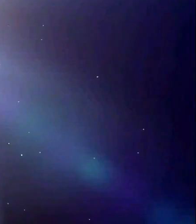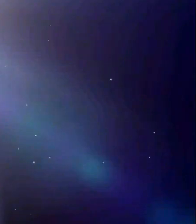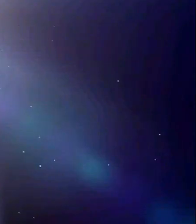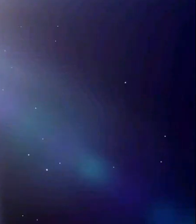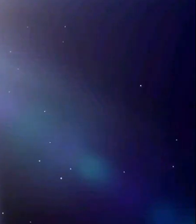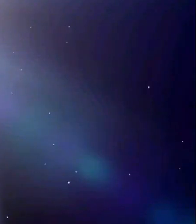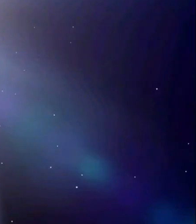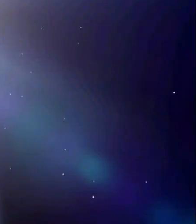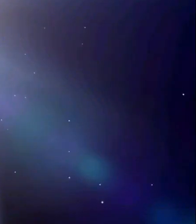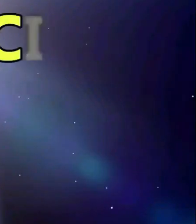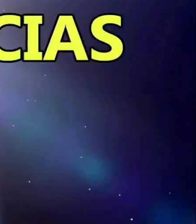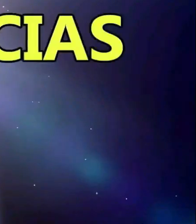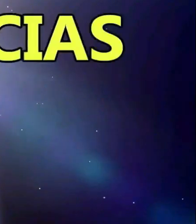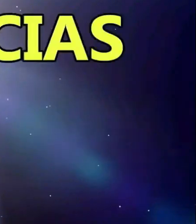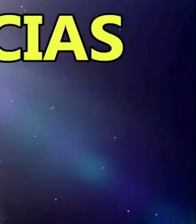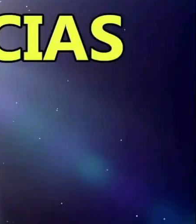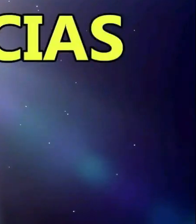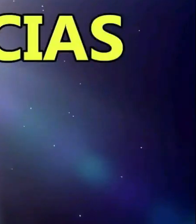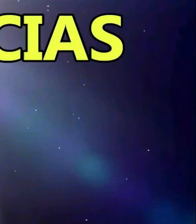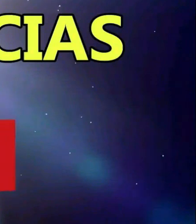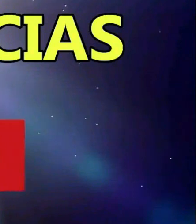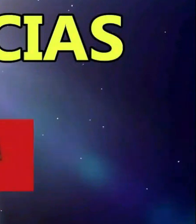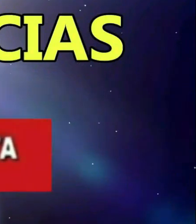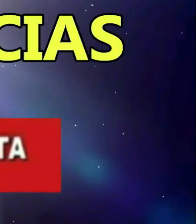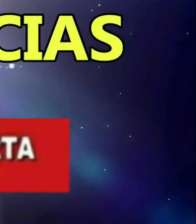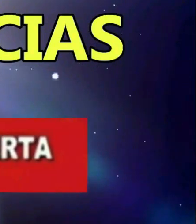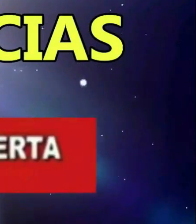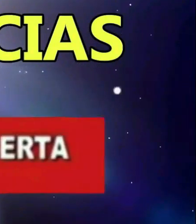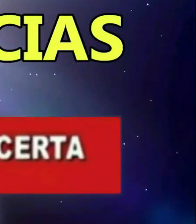Tele Brasil Notícias